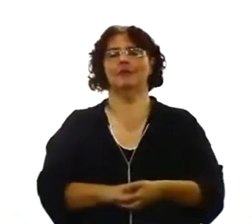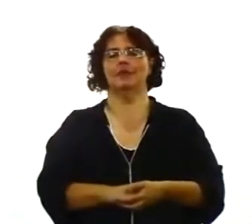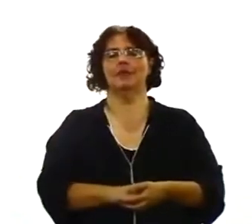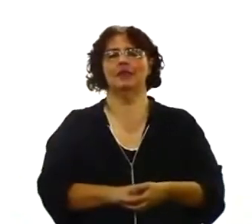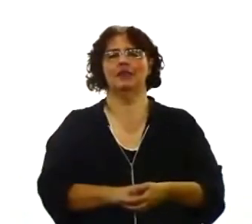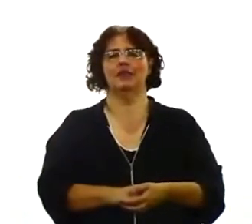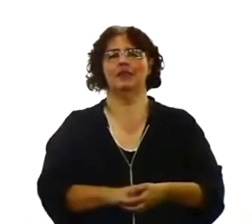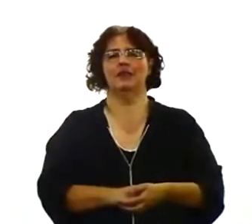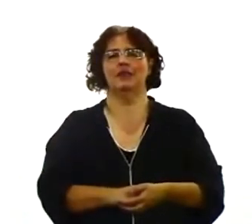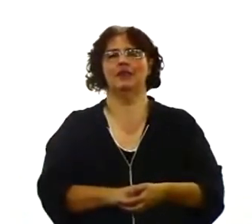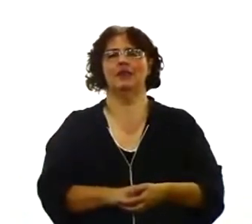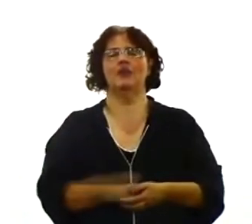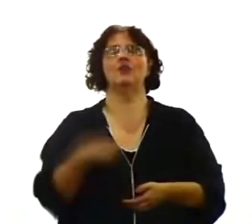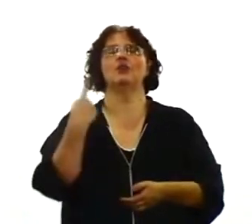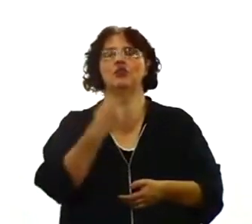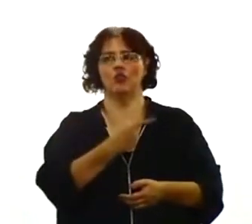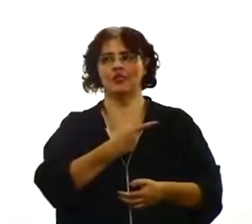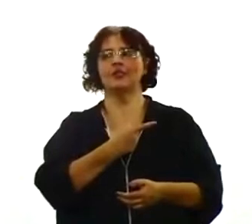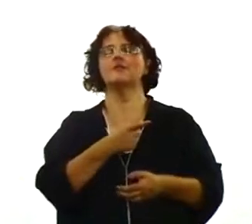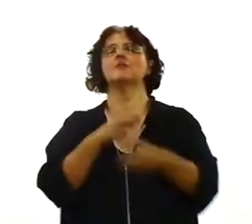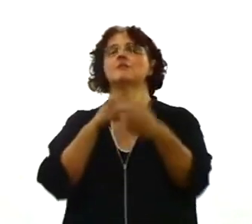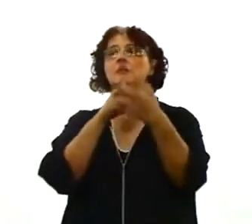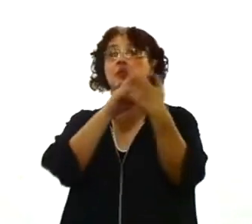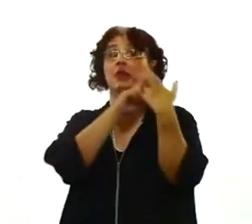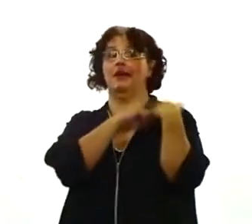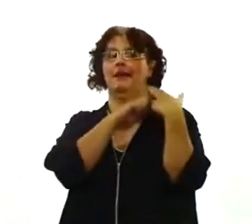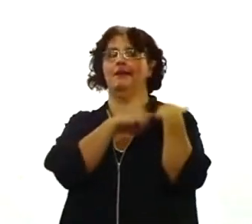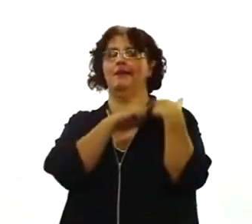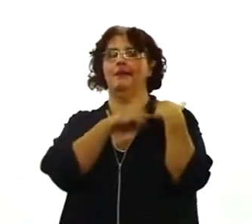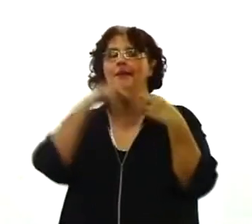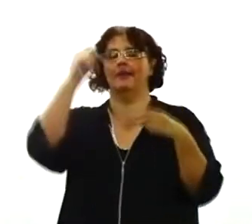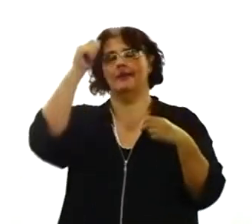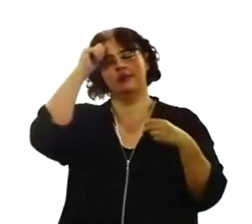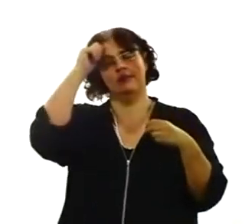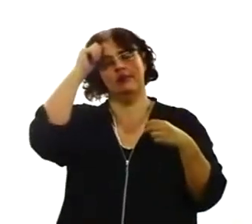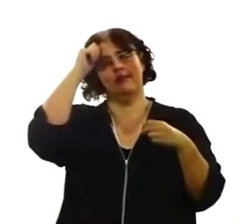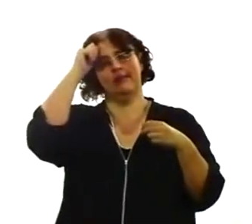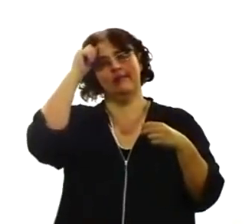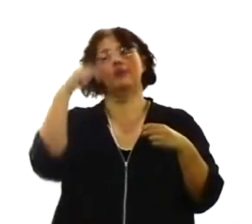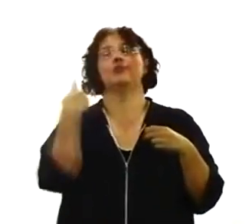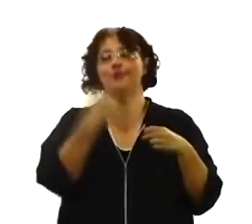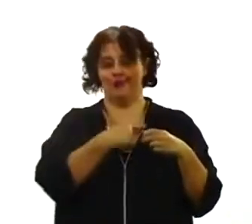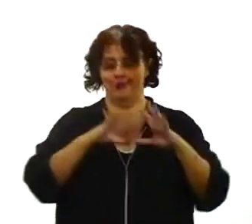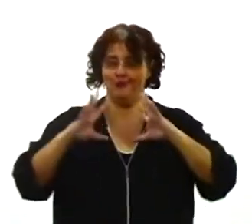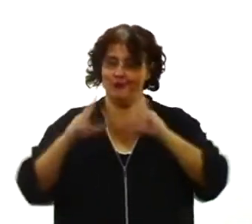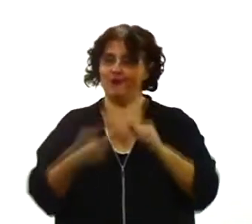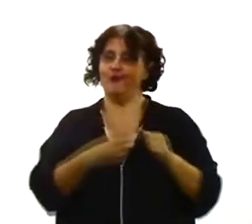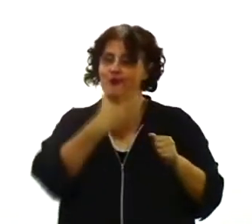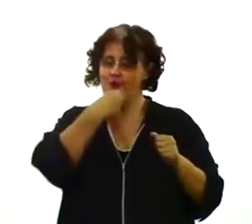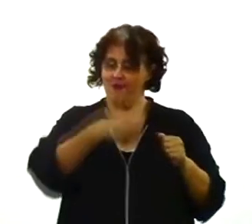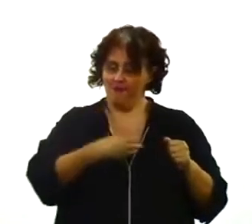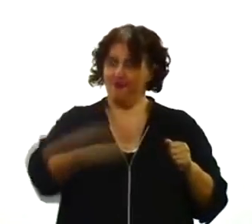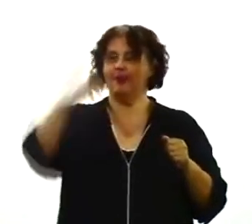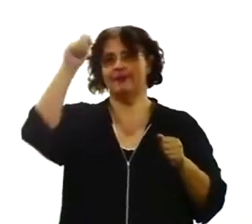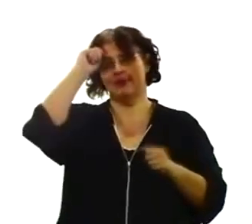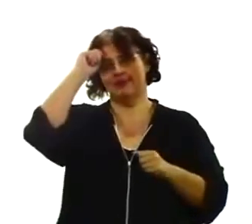No primeiro momento, nós temos um compromisso solidário com Adão. Não tem como fugir. Somos todos filhos de Adão. Mas o Senhor